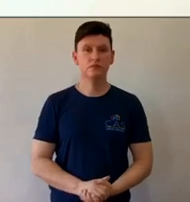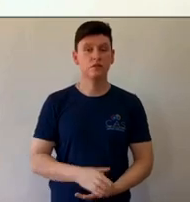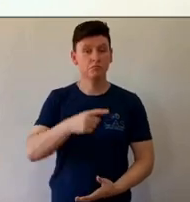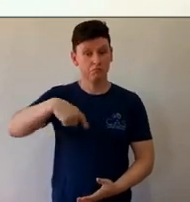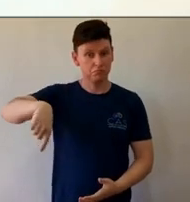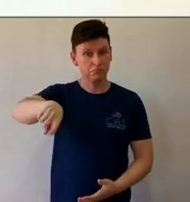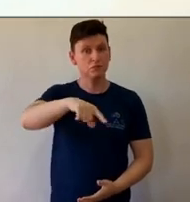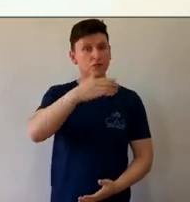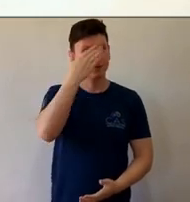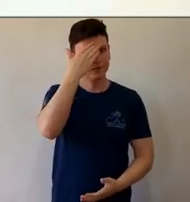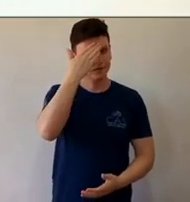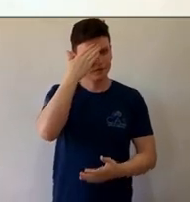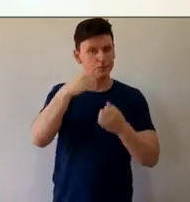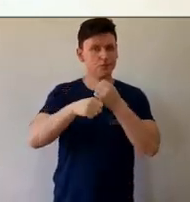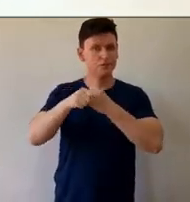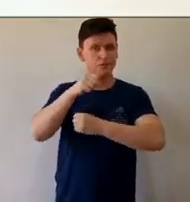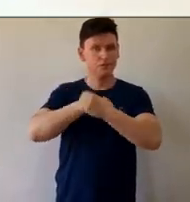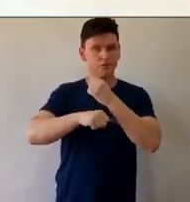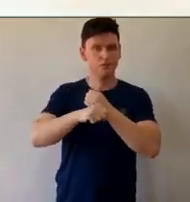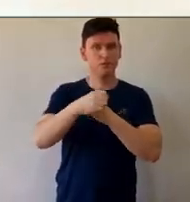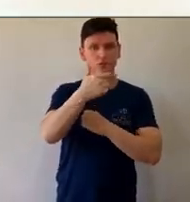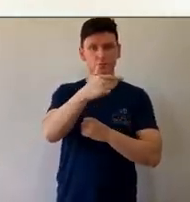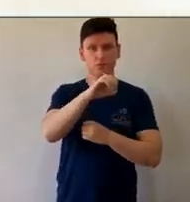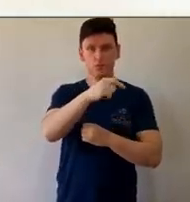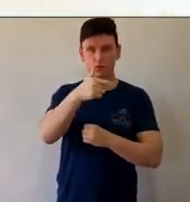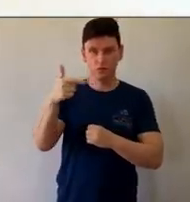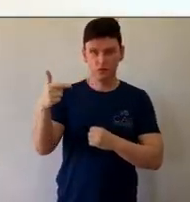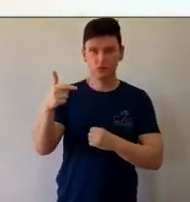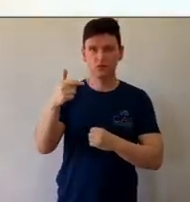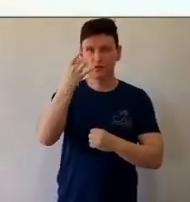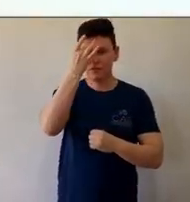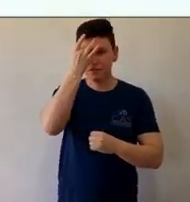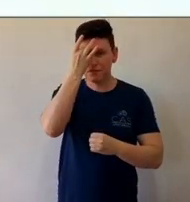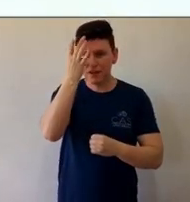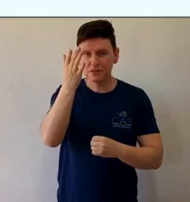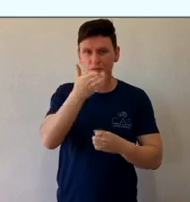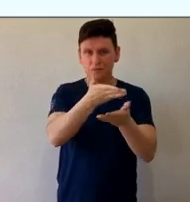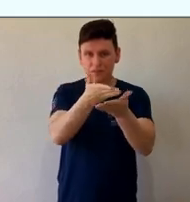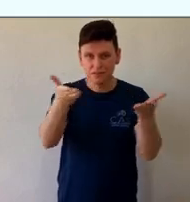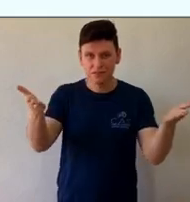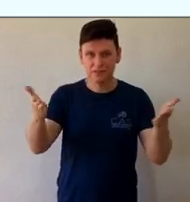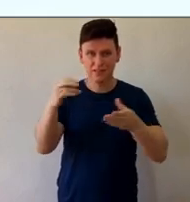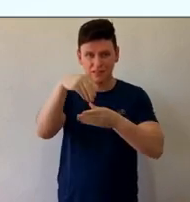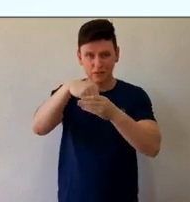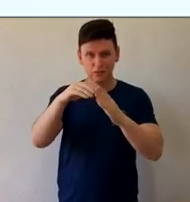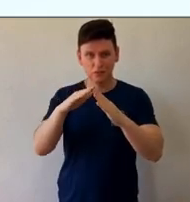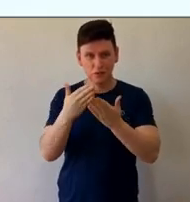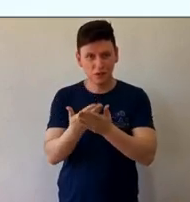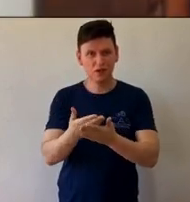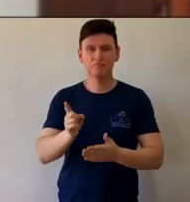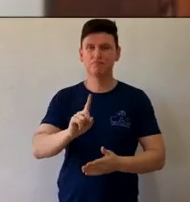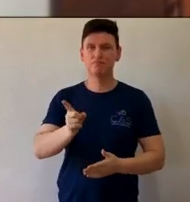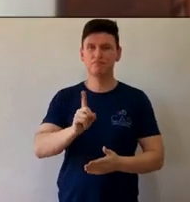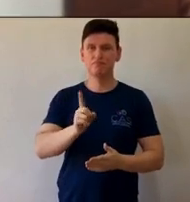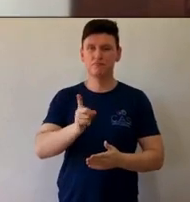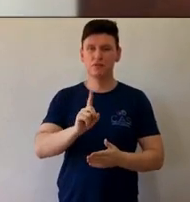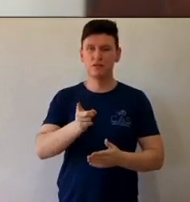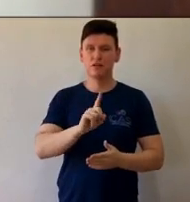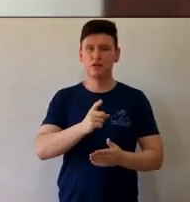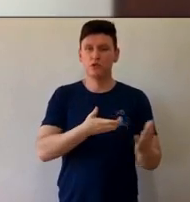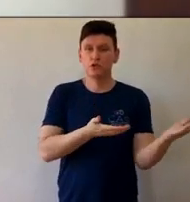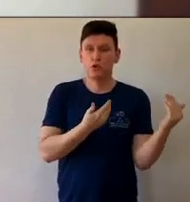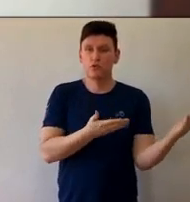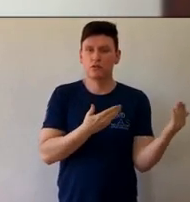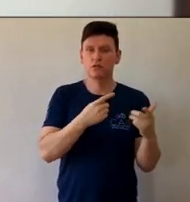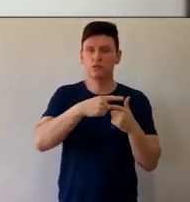A gente sabe que 2022 não foi um ano fácil para você, na escola, e nem para os nossos estudantes. Os problemas